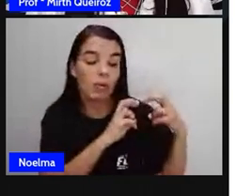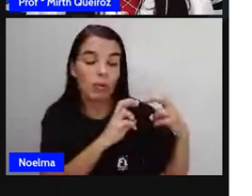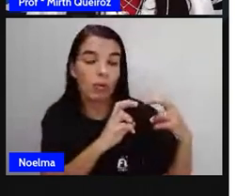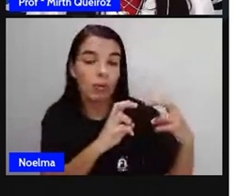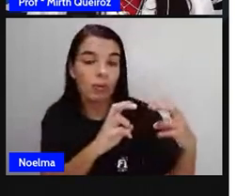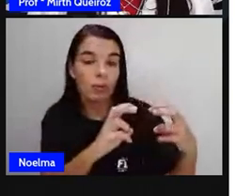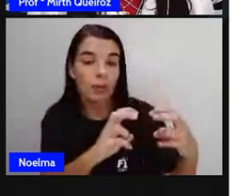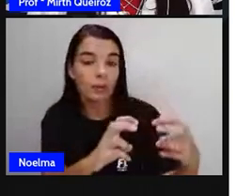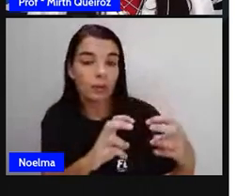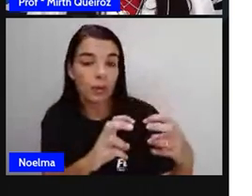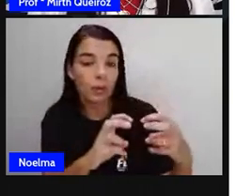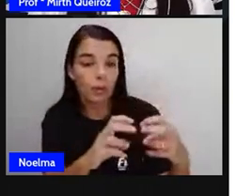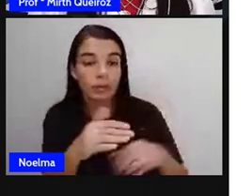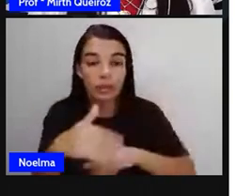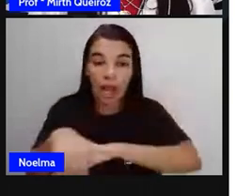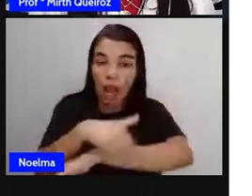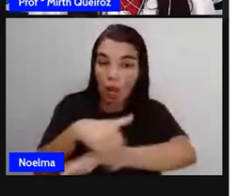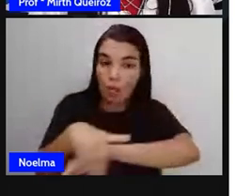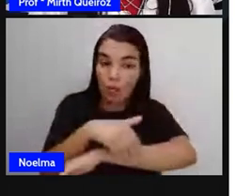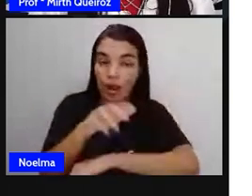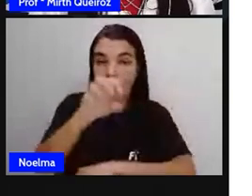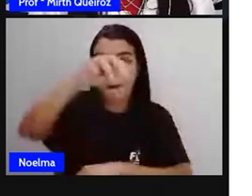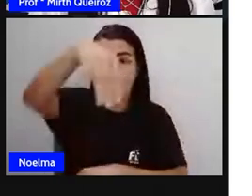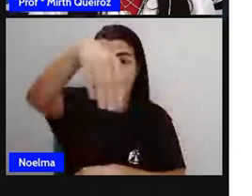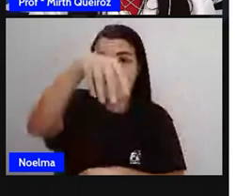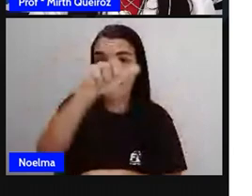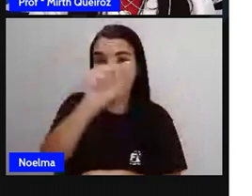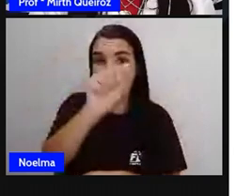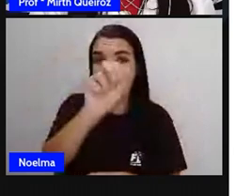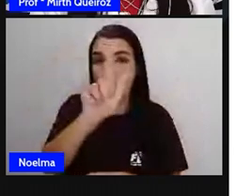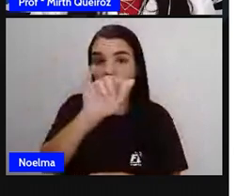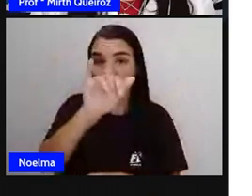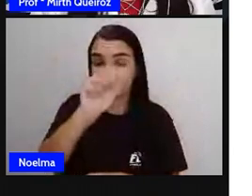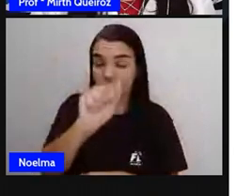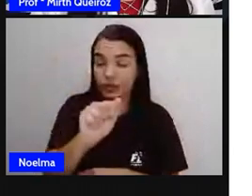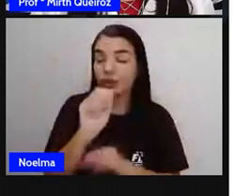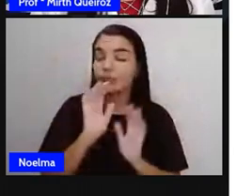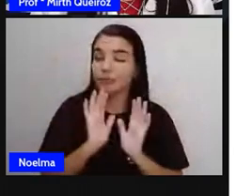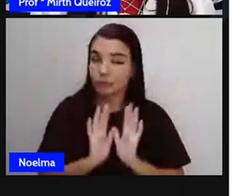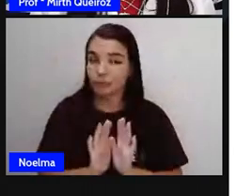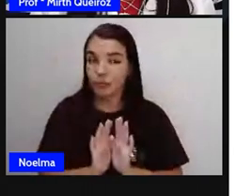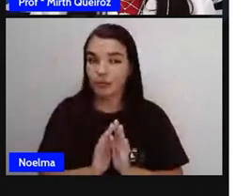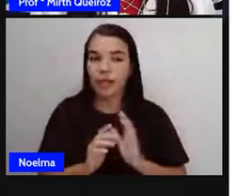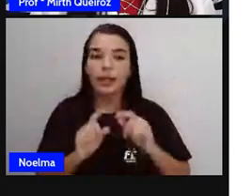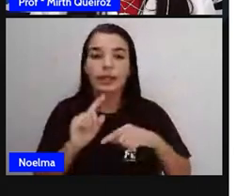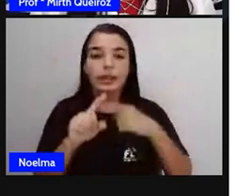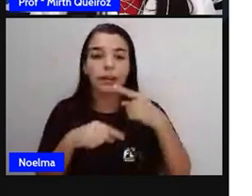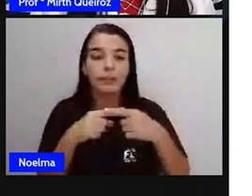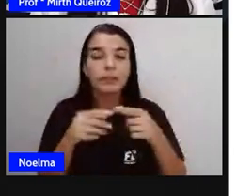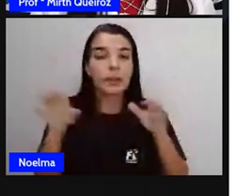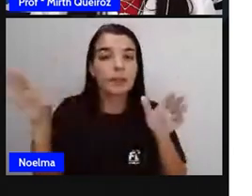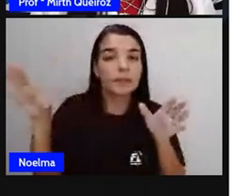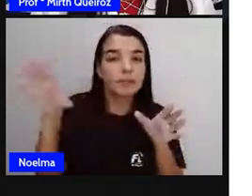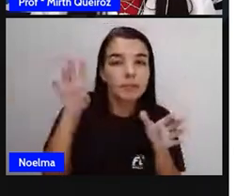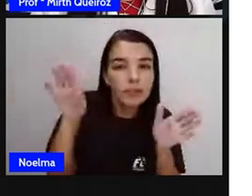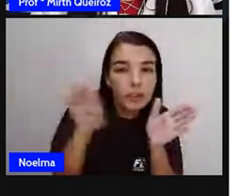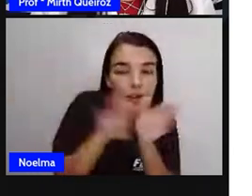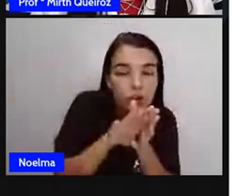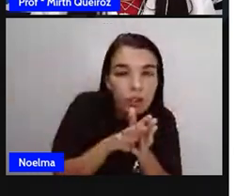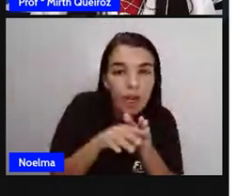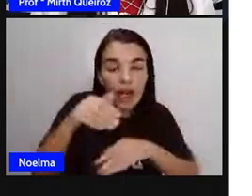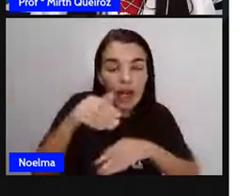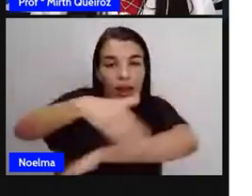Olha aqui, ó. Ele disse que ela ia sair daqui, ó, da Rua da Magia e pegar a Rua Doce,